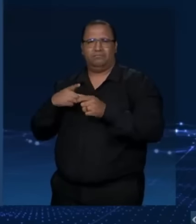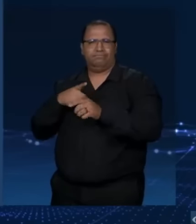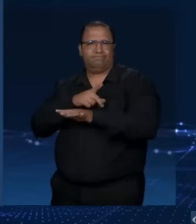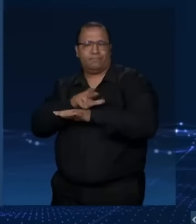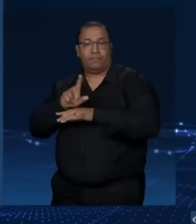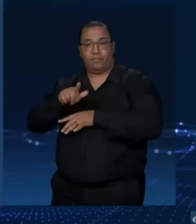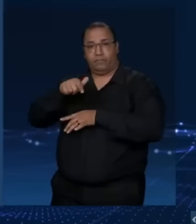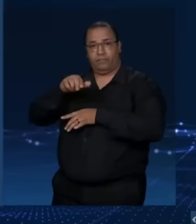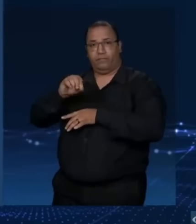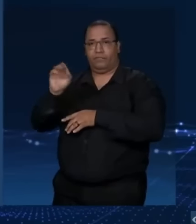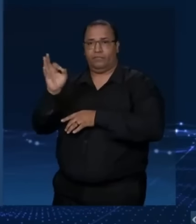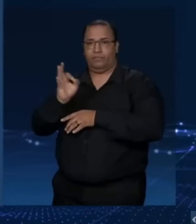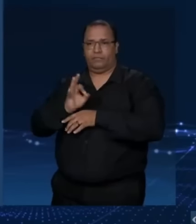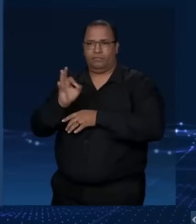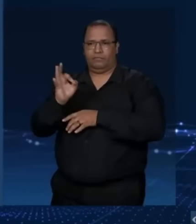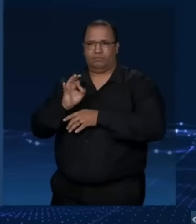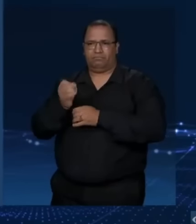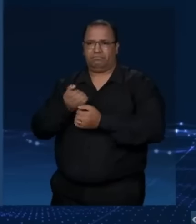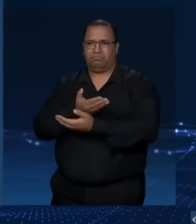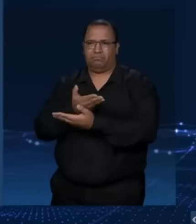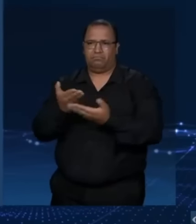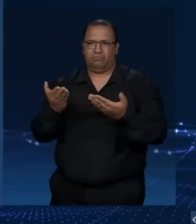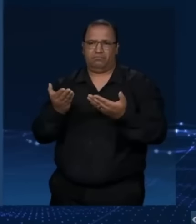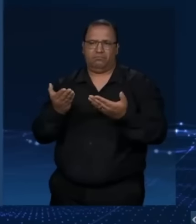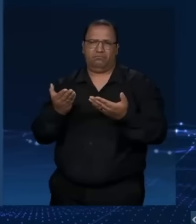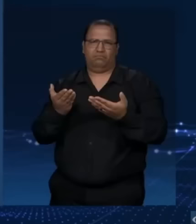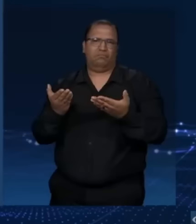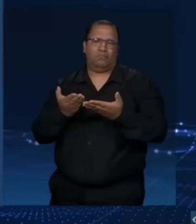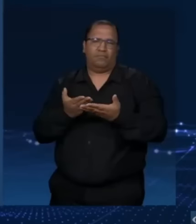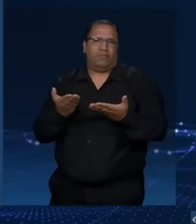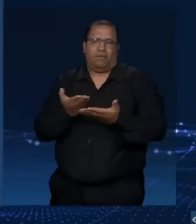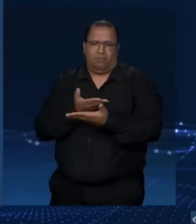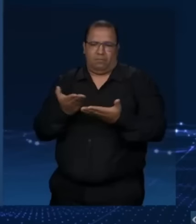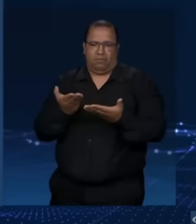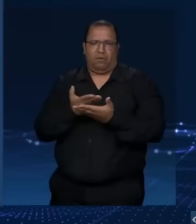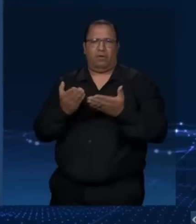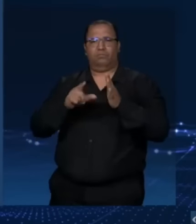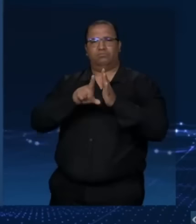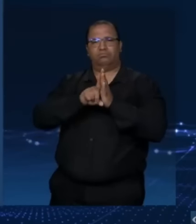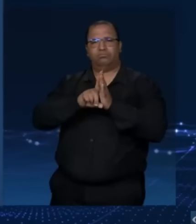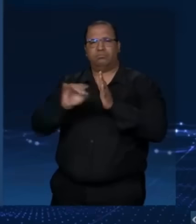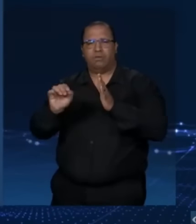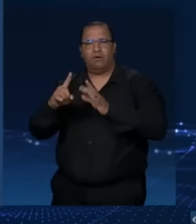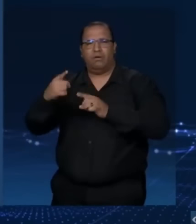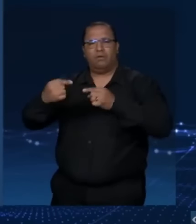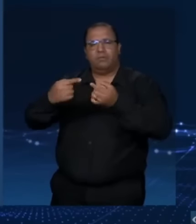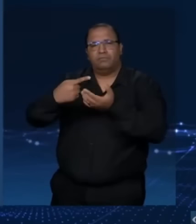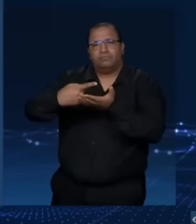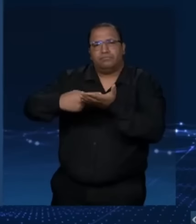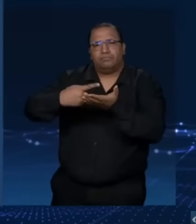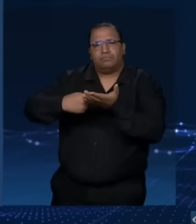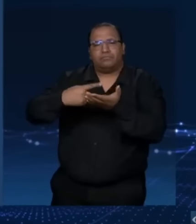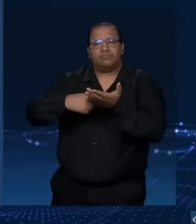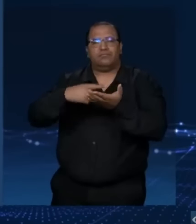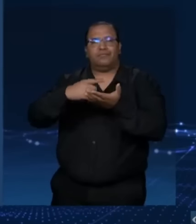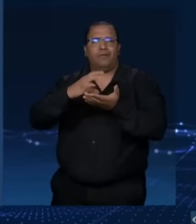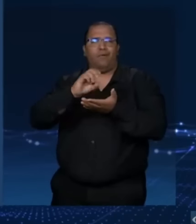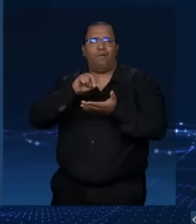% com base em concluio, ilicitações inclusive com convênio.